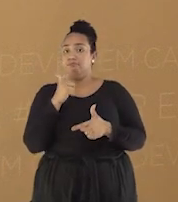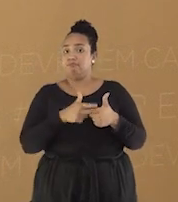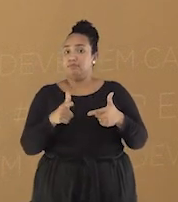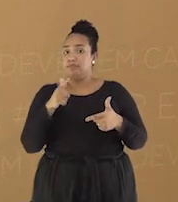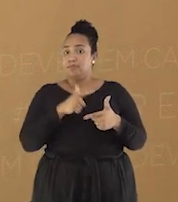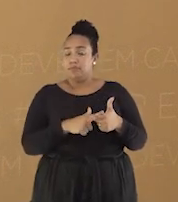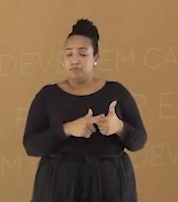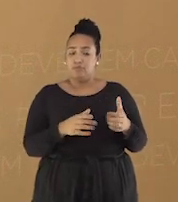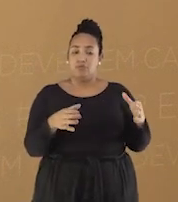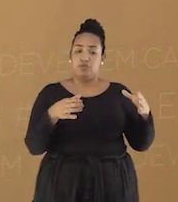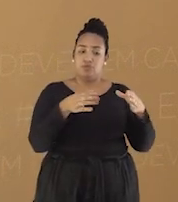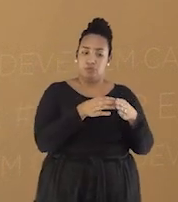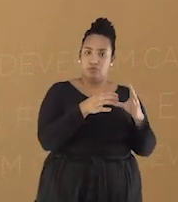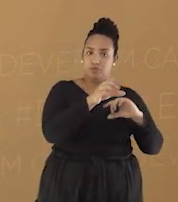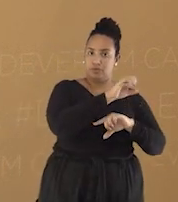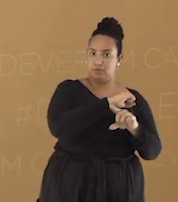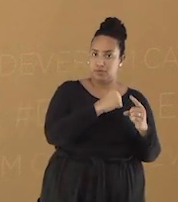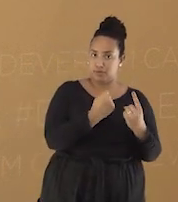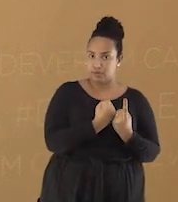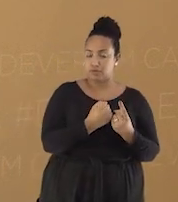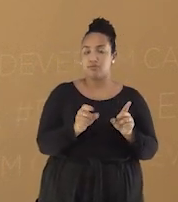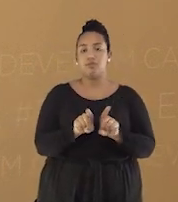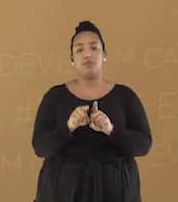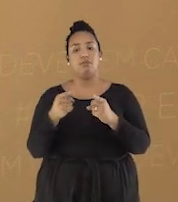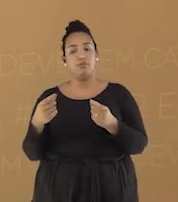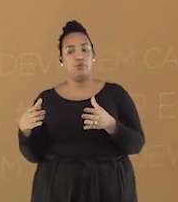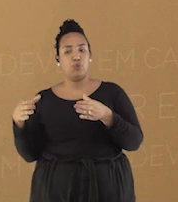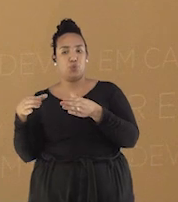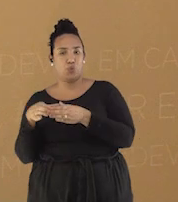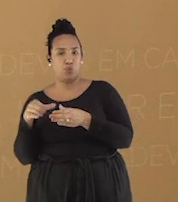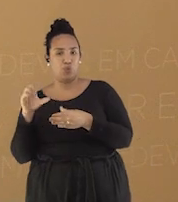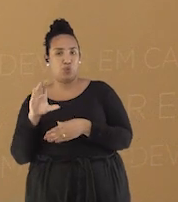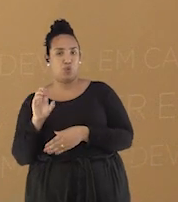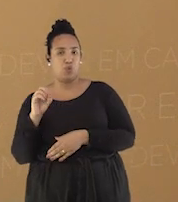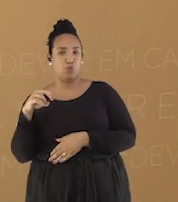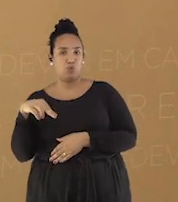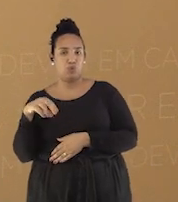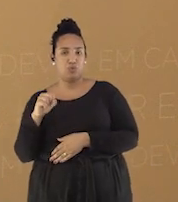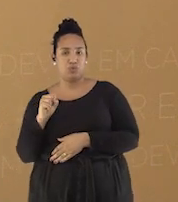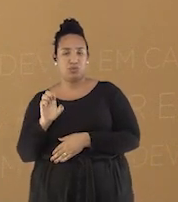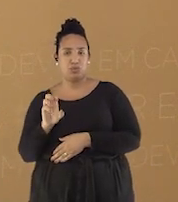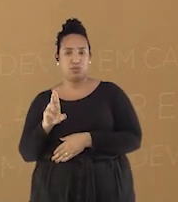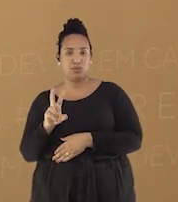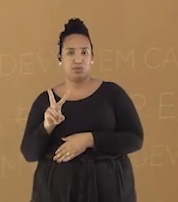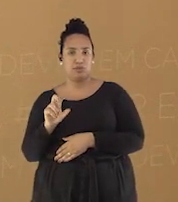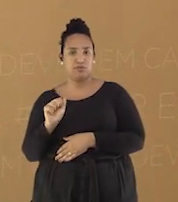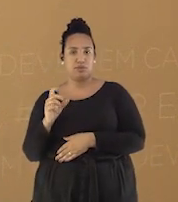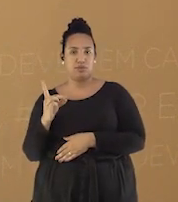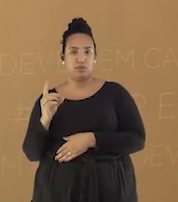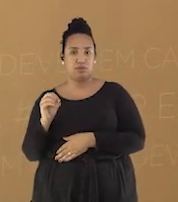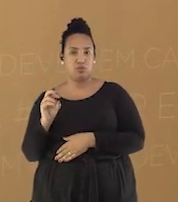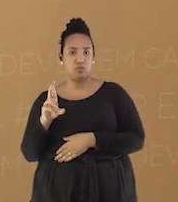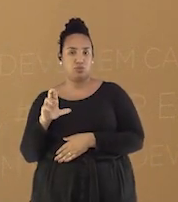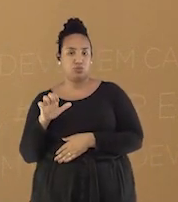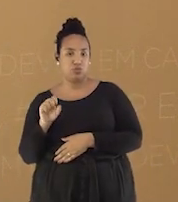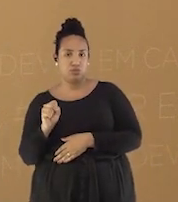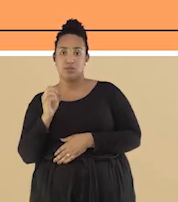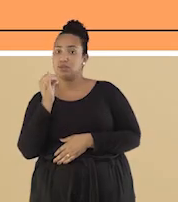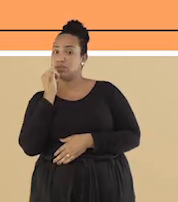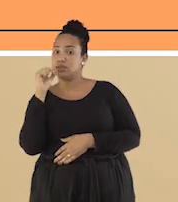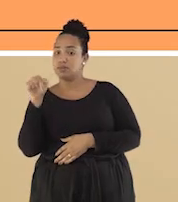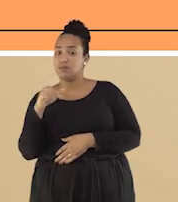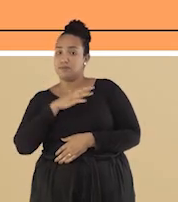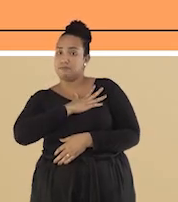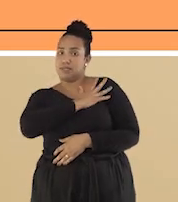e os grupos conservadores da sociedade, entre eles, os militares que tentavam intimidar as ações da UNE.